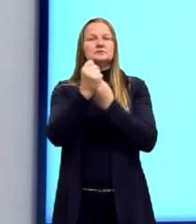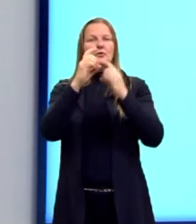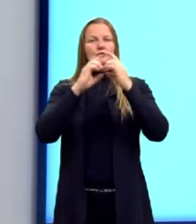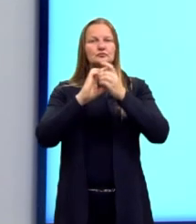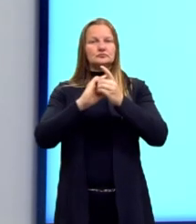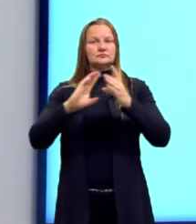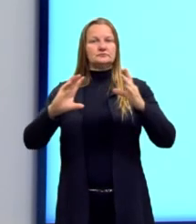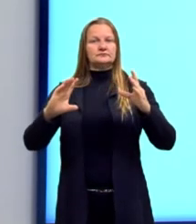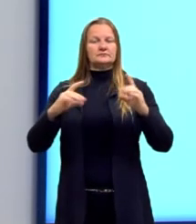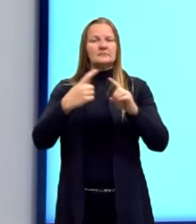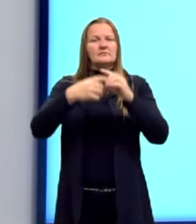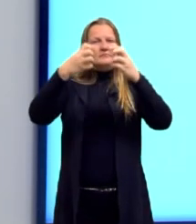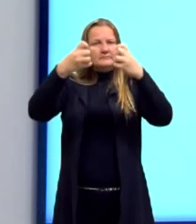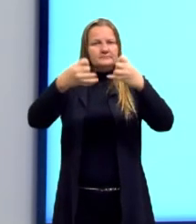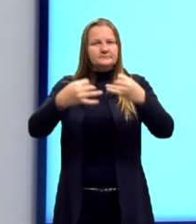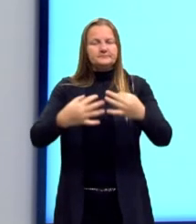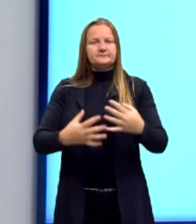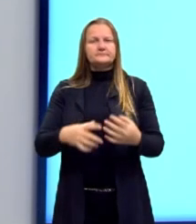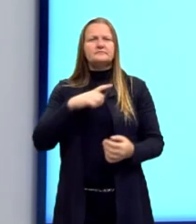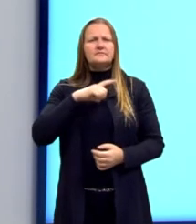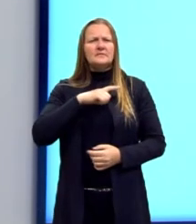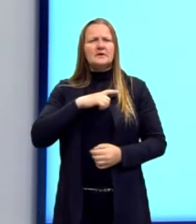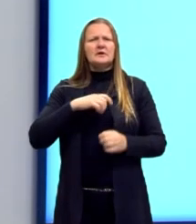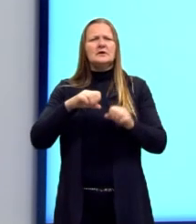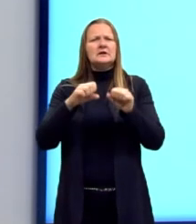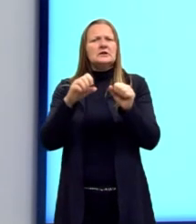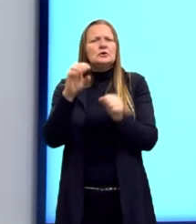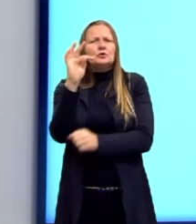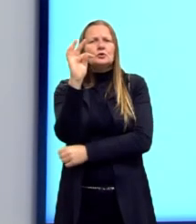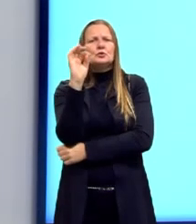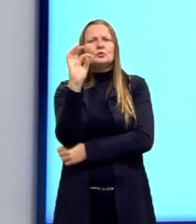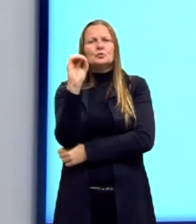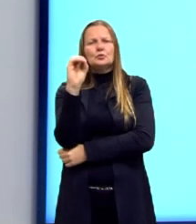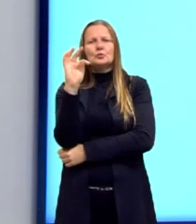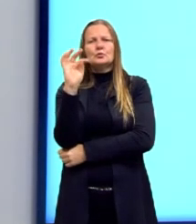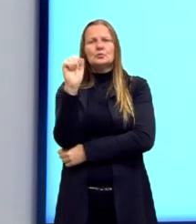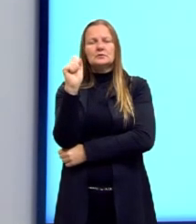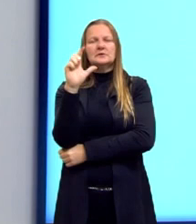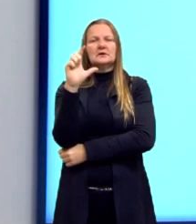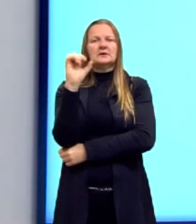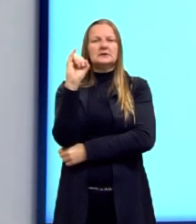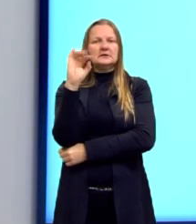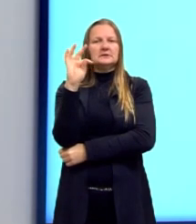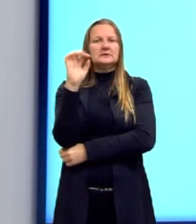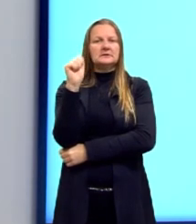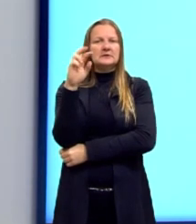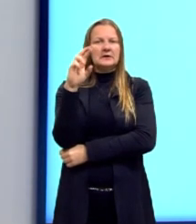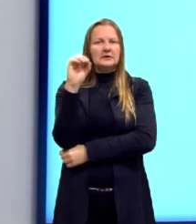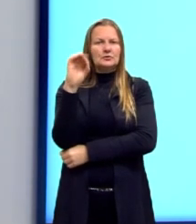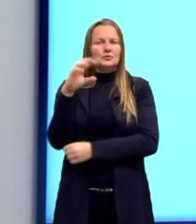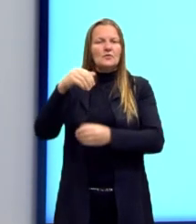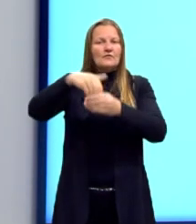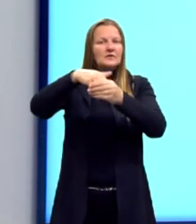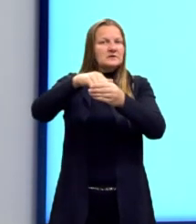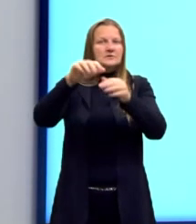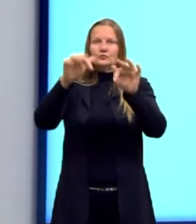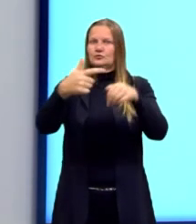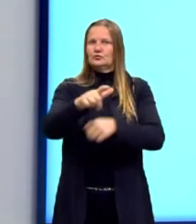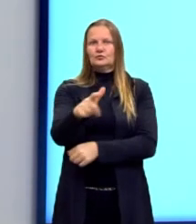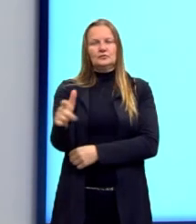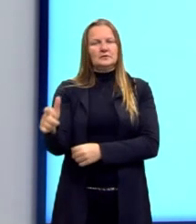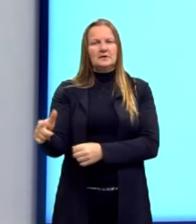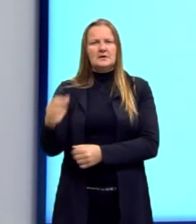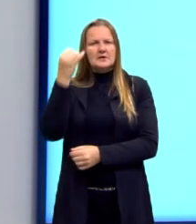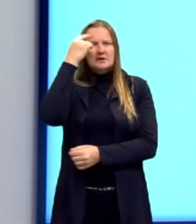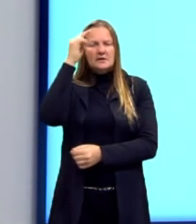E a gente vai, então, ter um regime totalitário no lugar dessa social-democracia, né, que não vai ter eleição, não vai ter uma